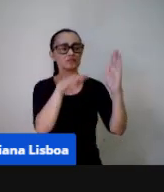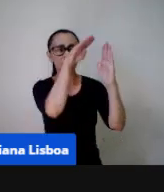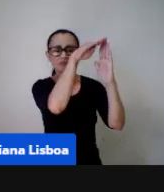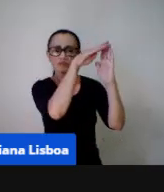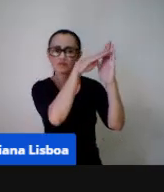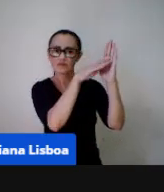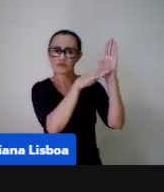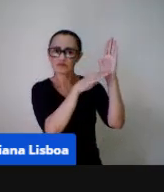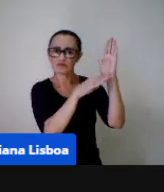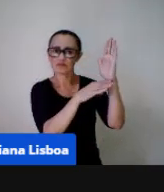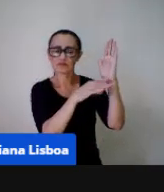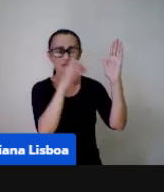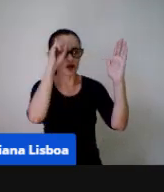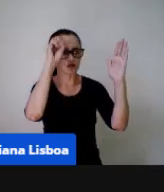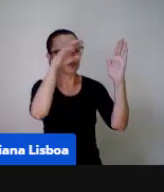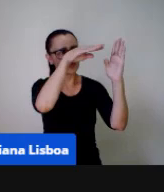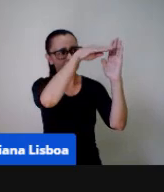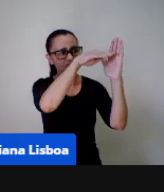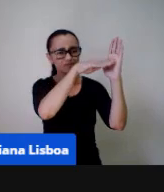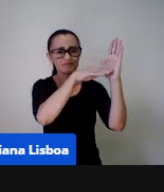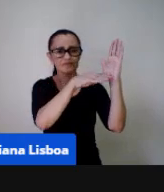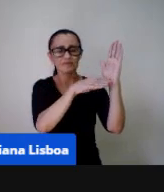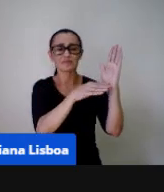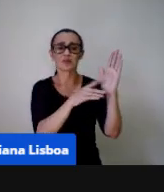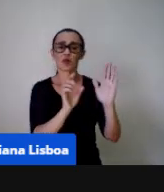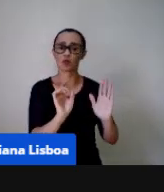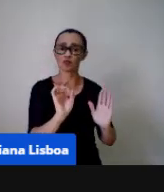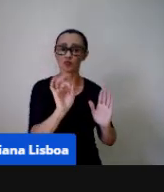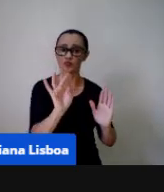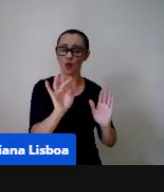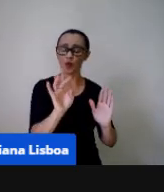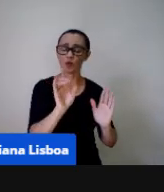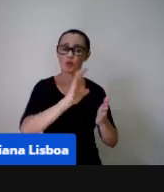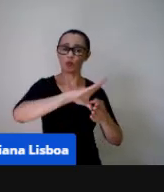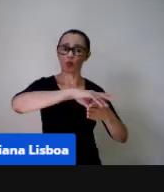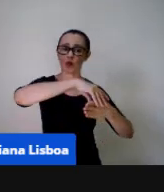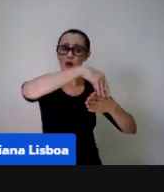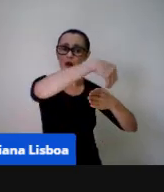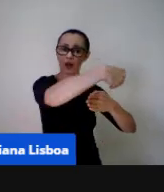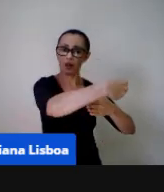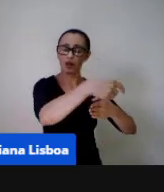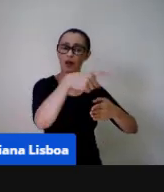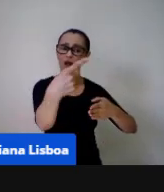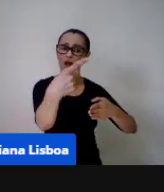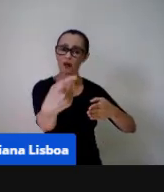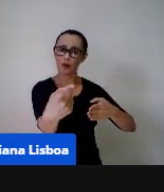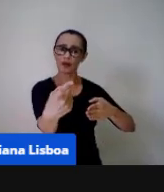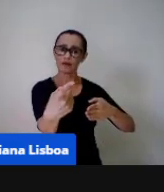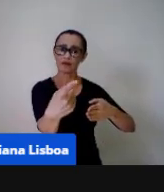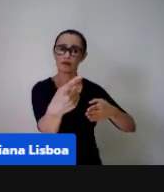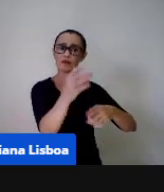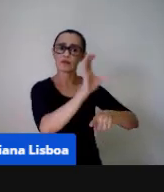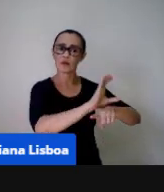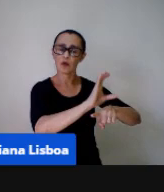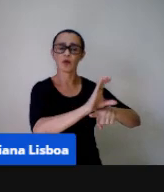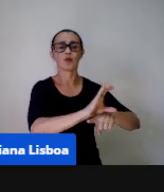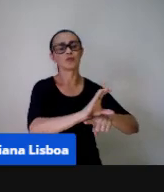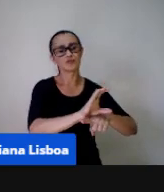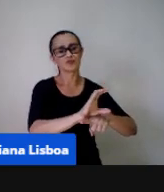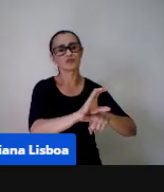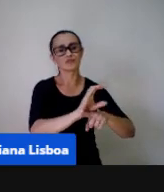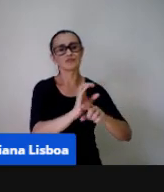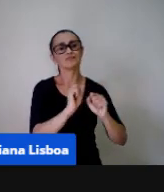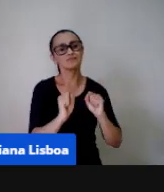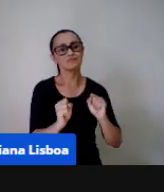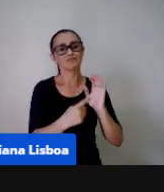social consegue mostrar se você professor tiver oportunidade na sua sala né? tiver um espaço